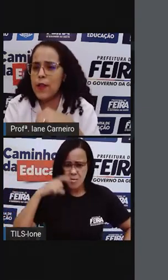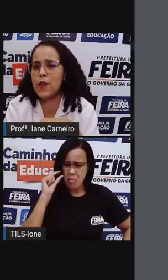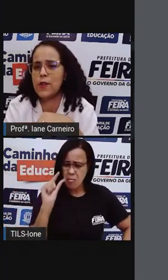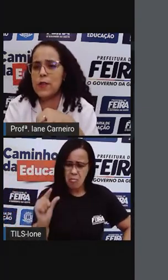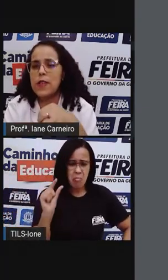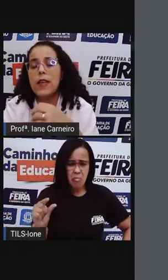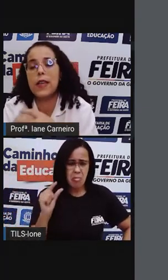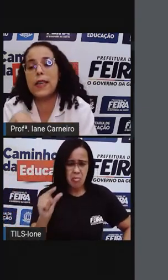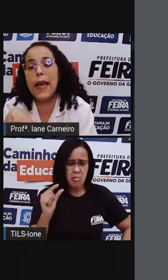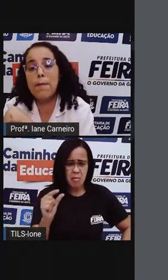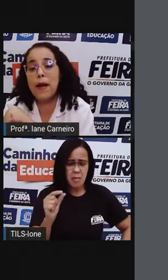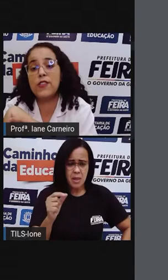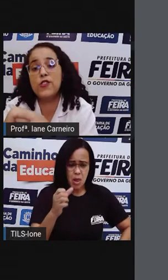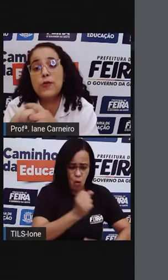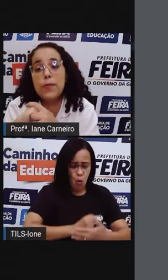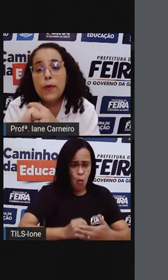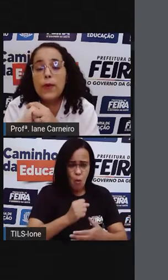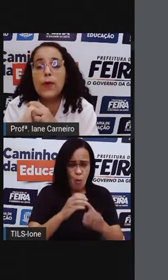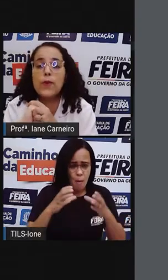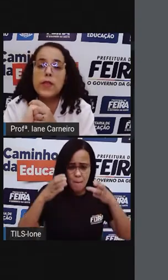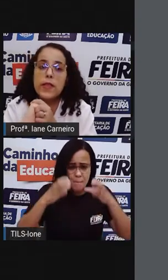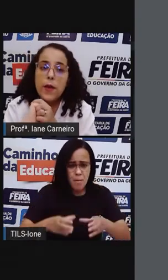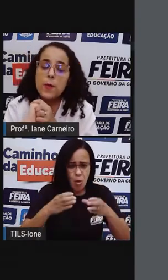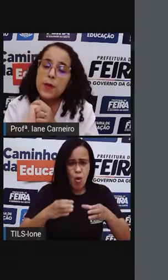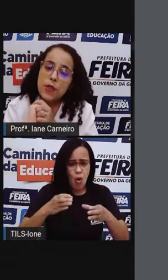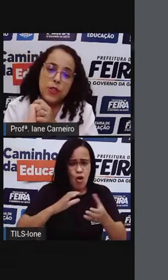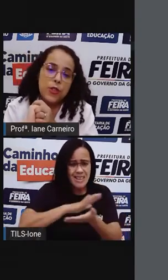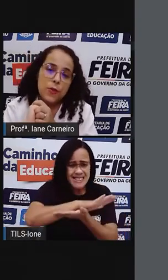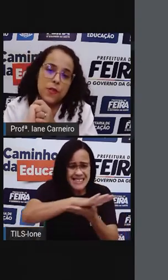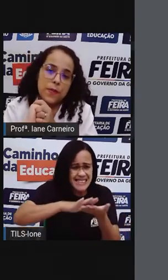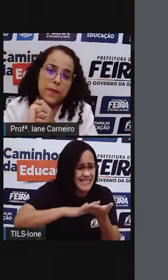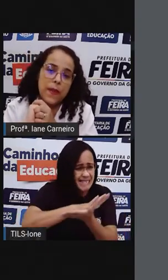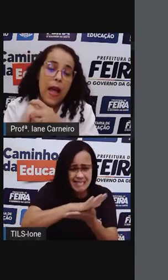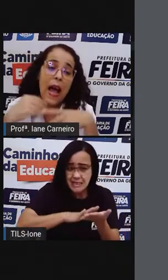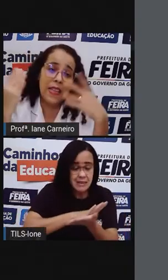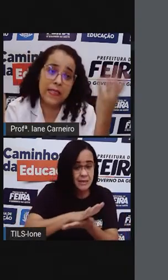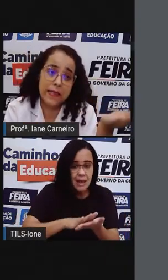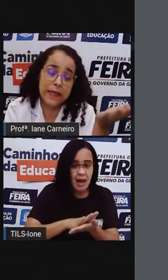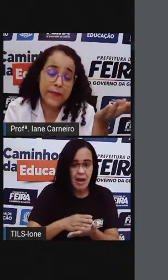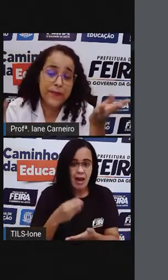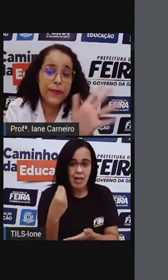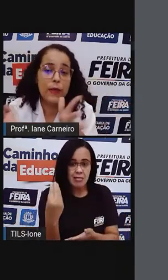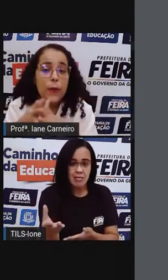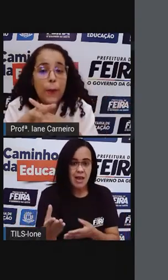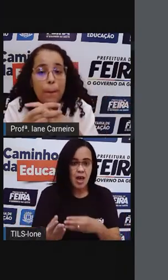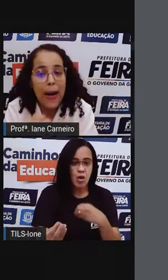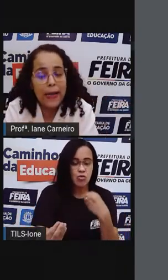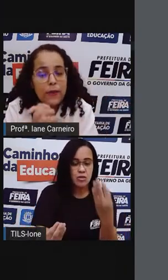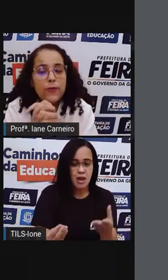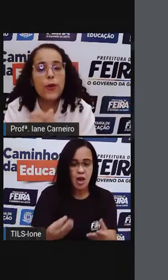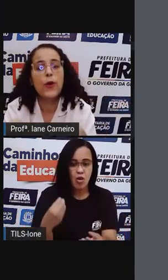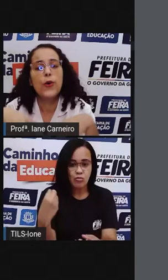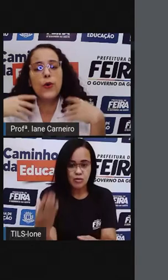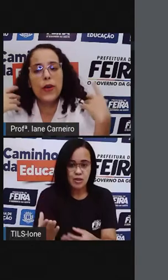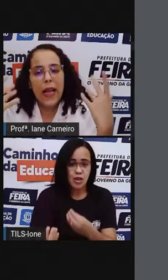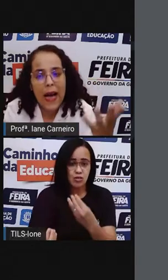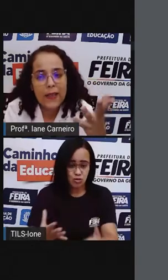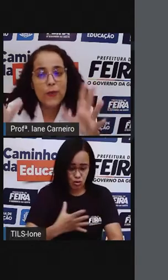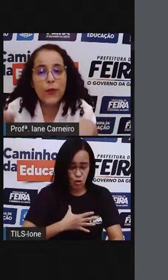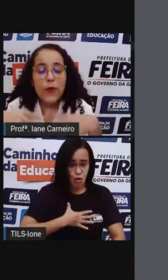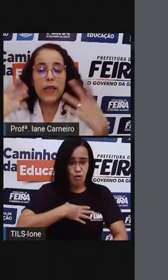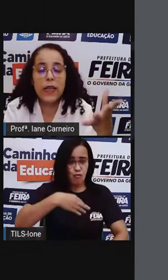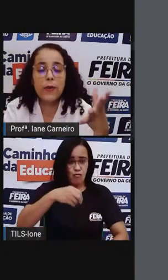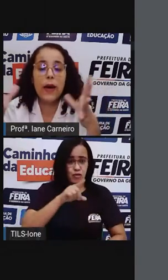preguiçosos e repartir o bolo com seus piutinhos. Assim, o pato, o